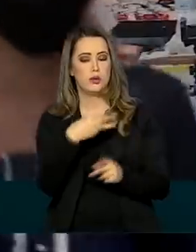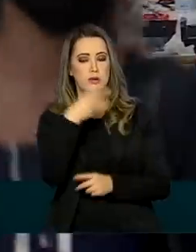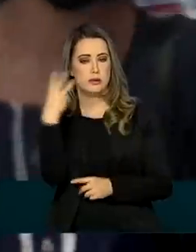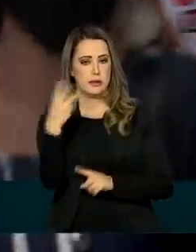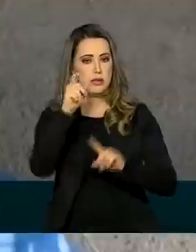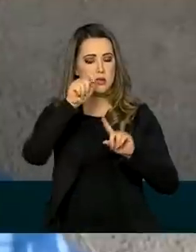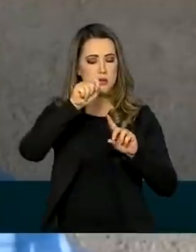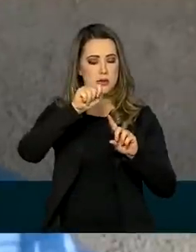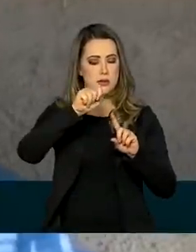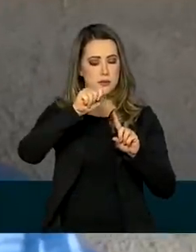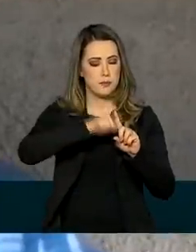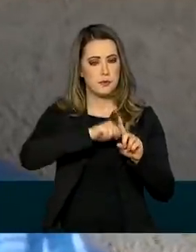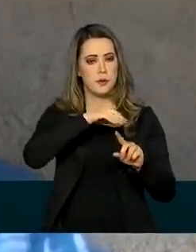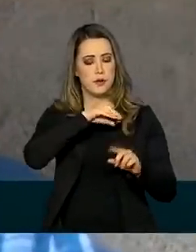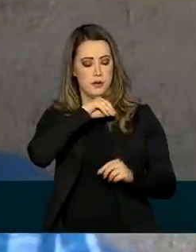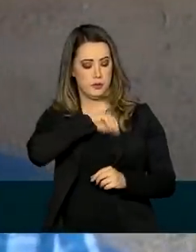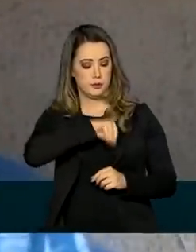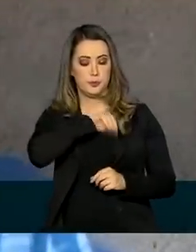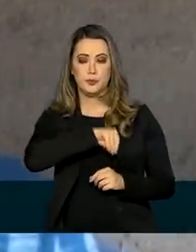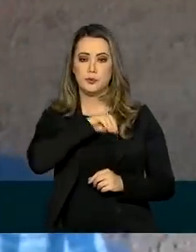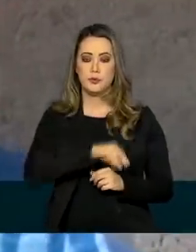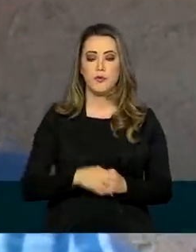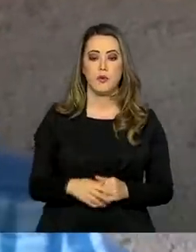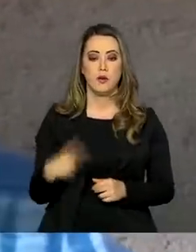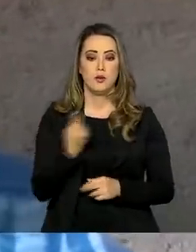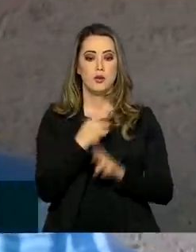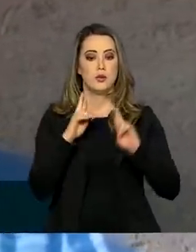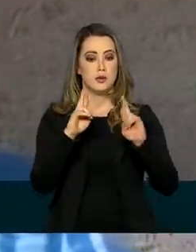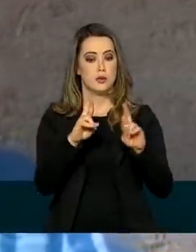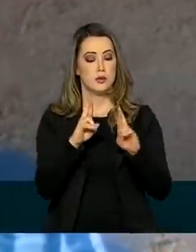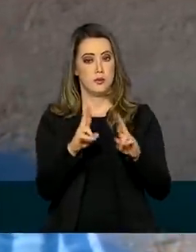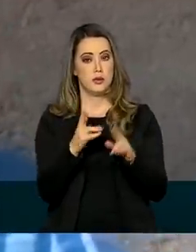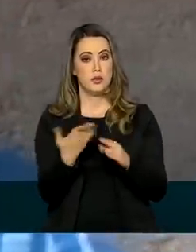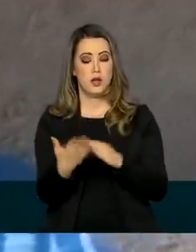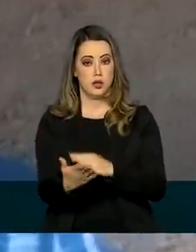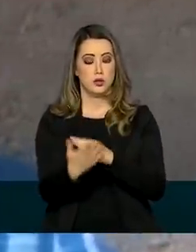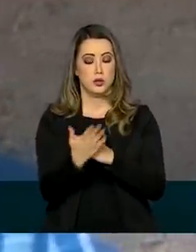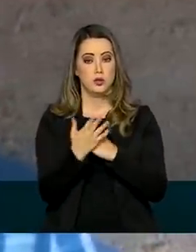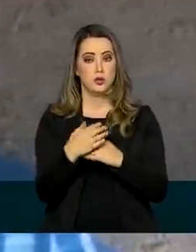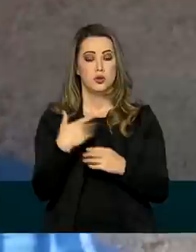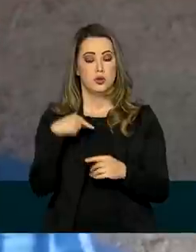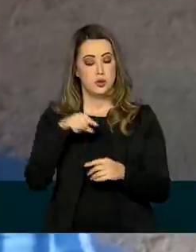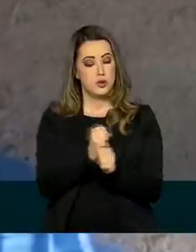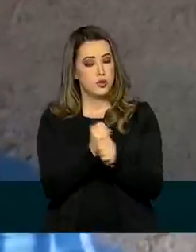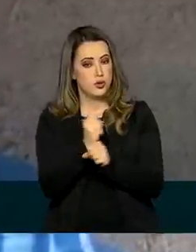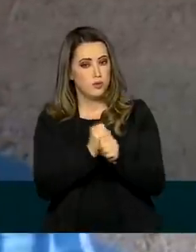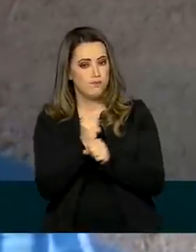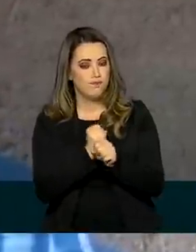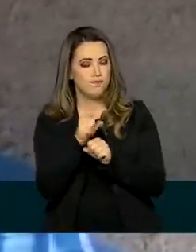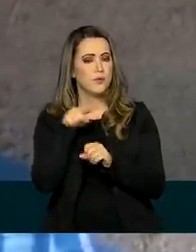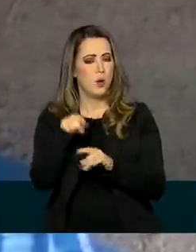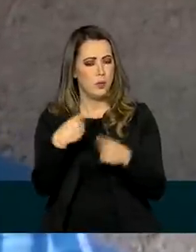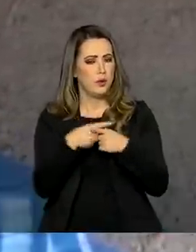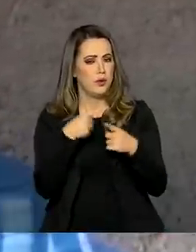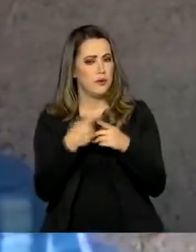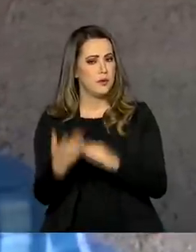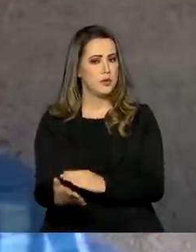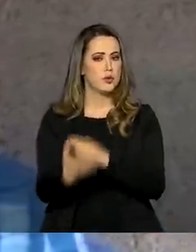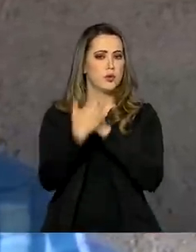salários mínimos. Eu estou esperando a atualização do meu auxílio 2021 e com ele vai me ajudar